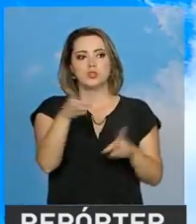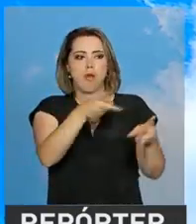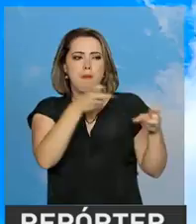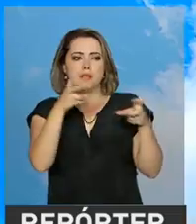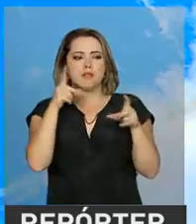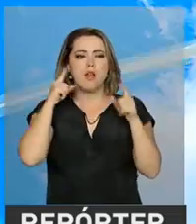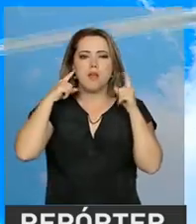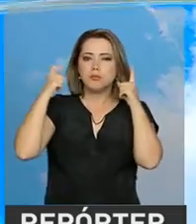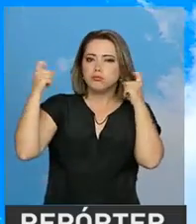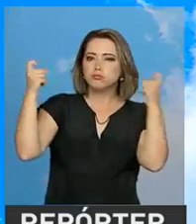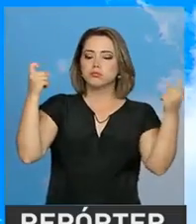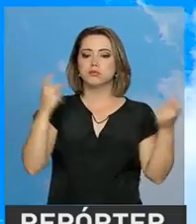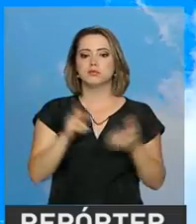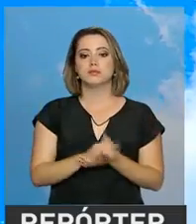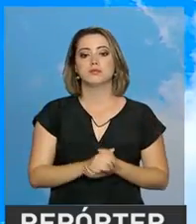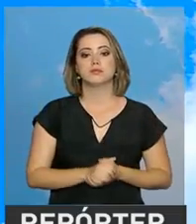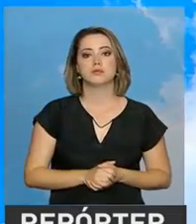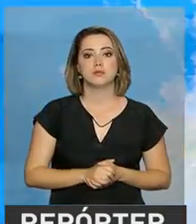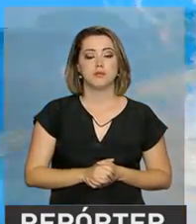o barulho.